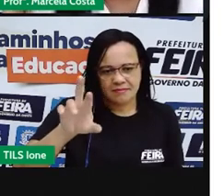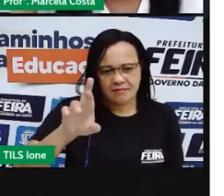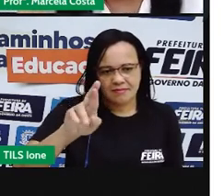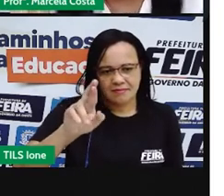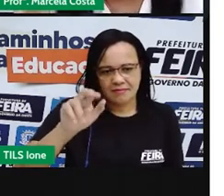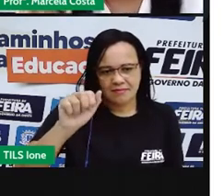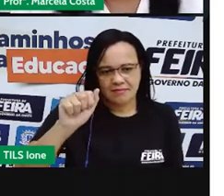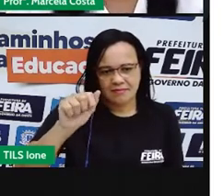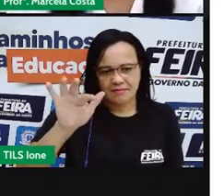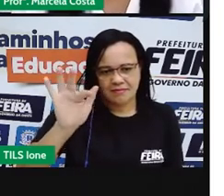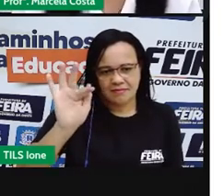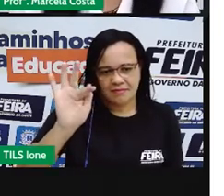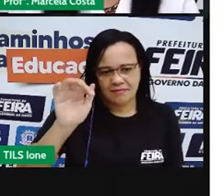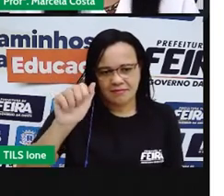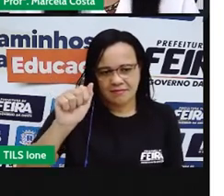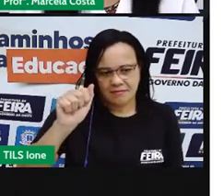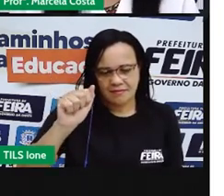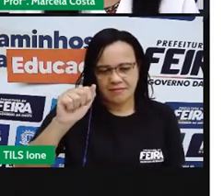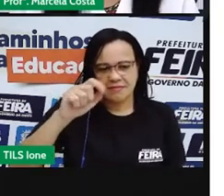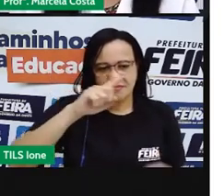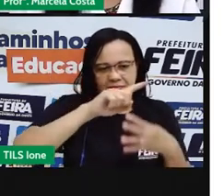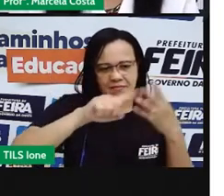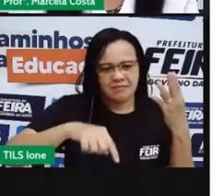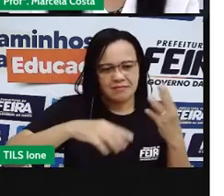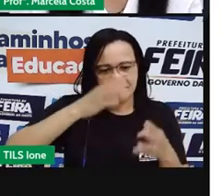Três filabas que eu conheço a palavra.